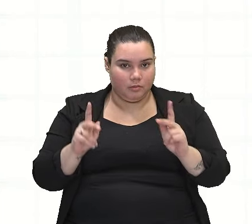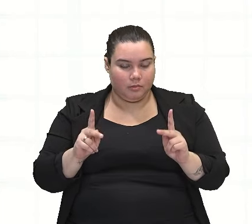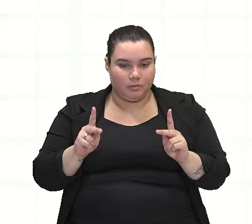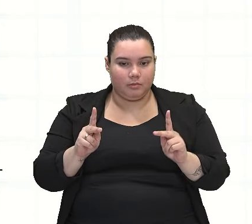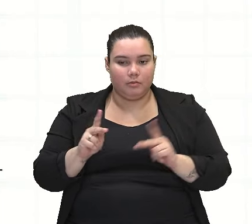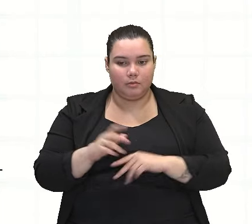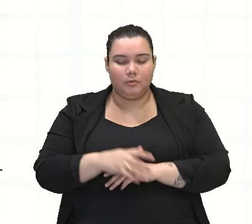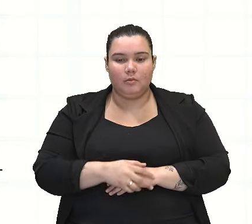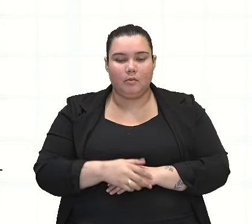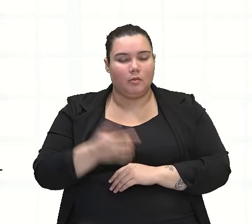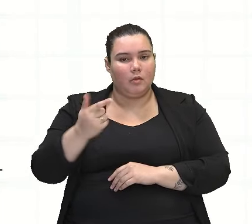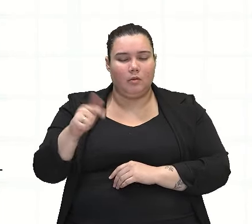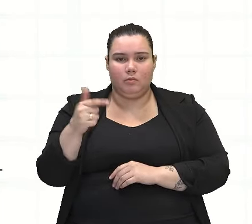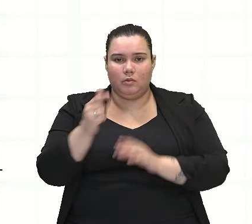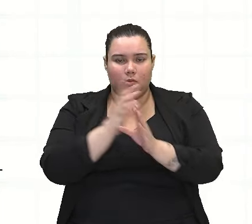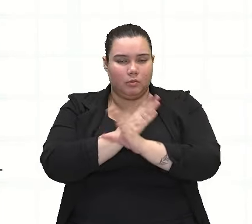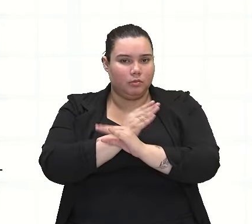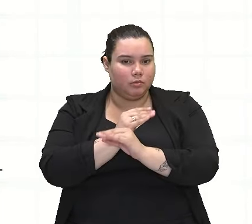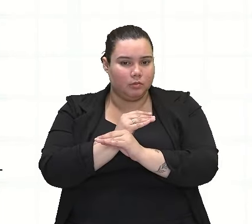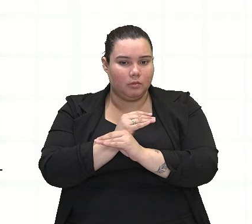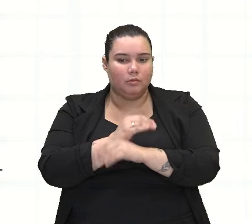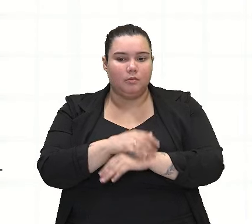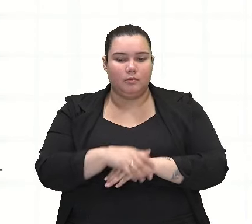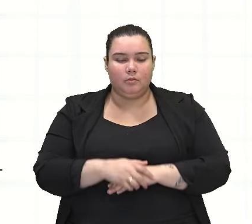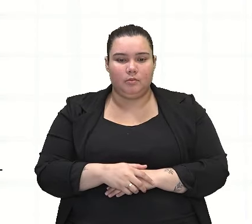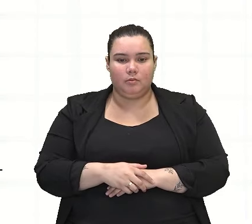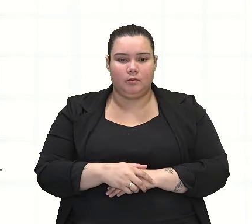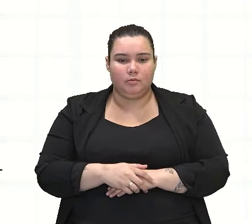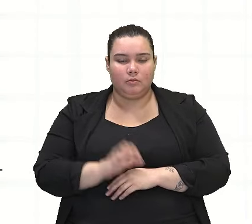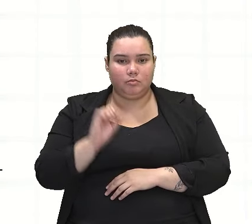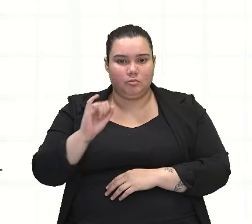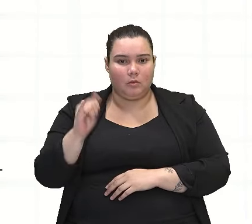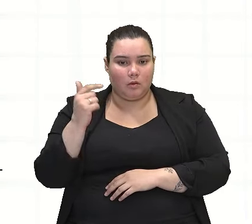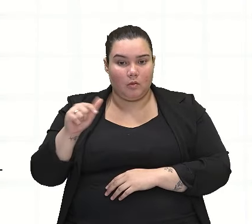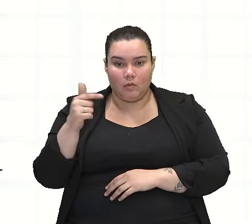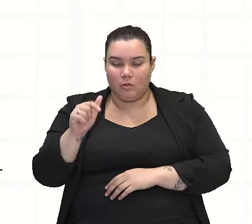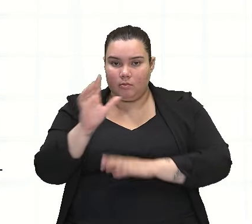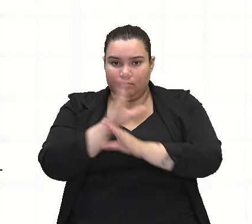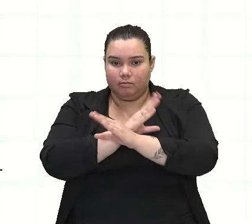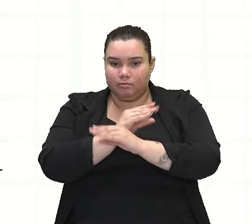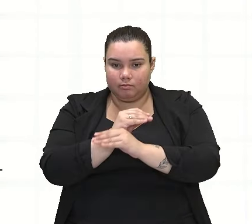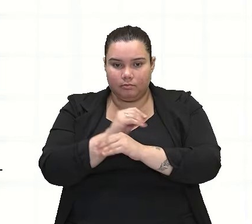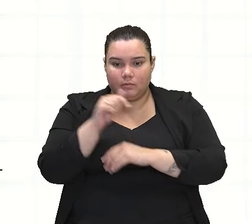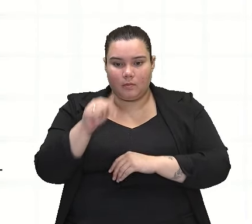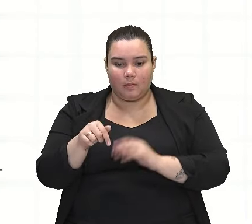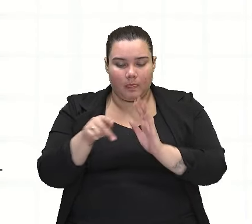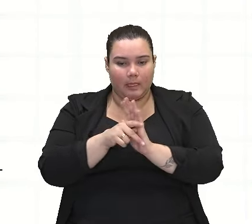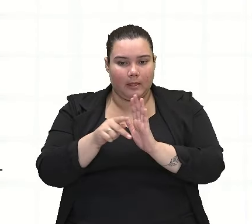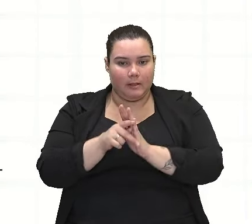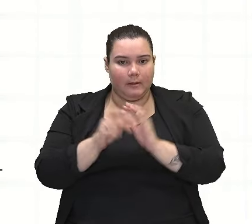Então, não tem conjunção. Então, se não houver conjunção no enunciado, na oração, nós vamos ter